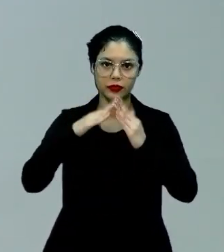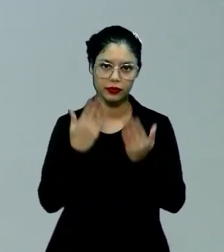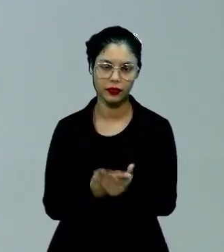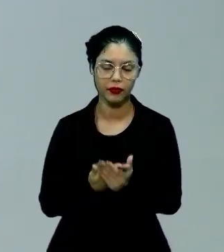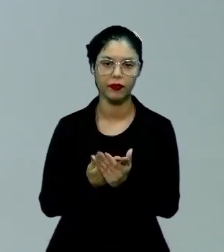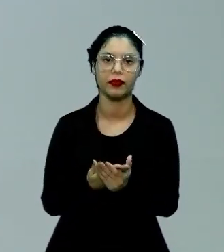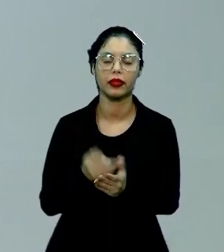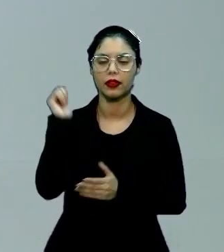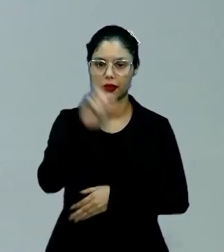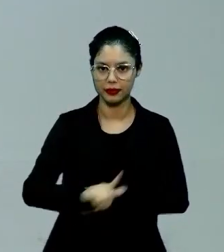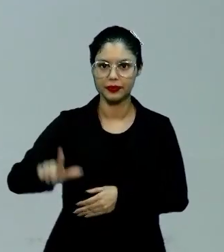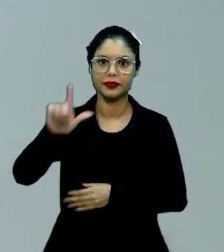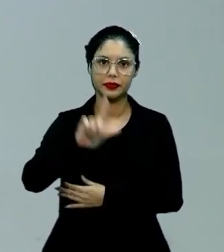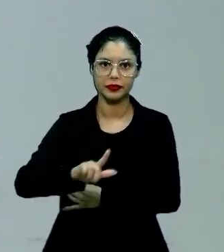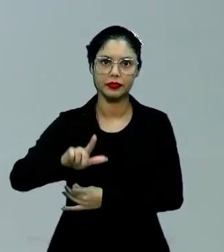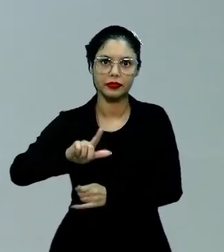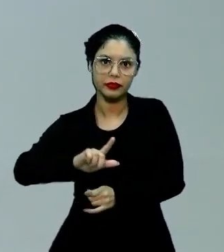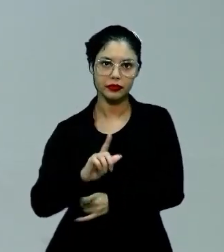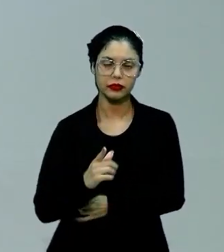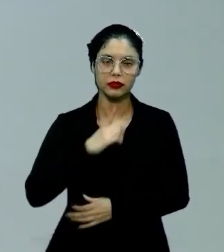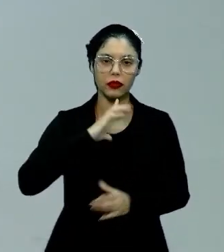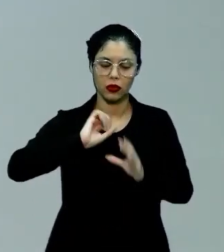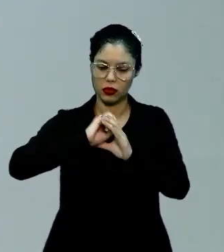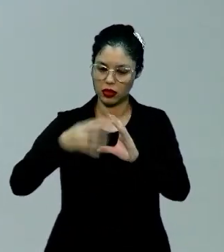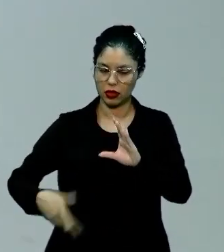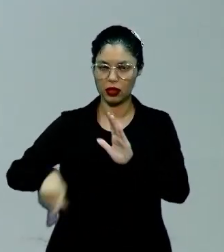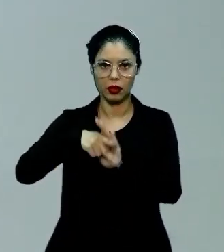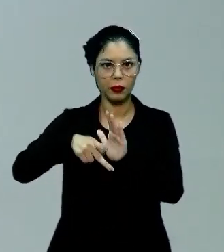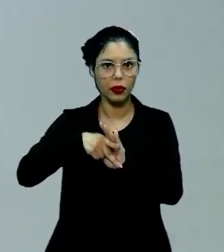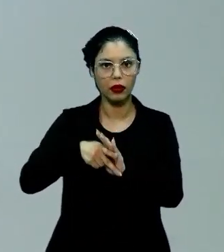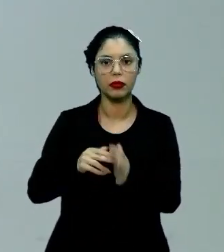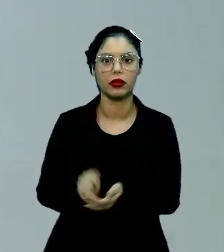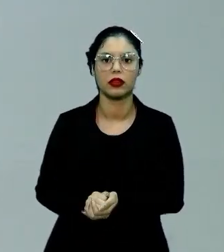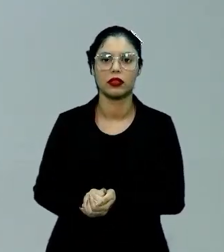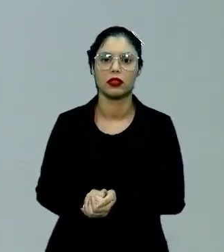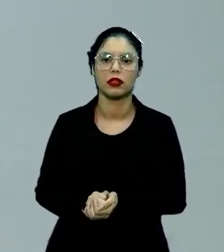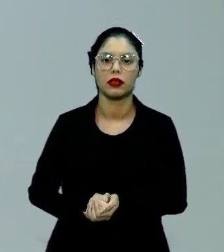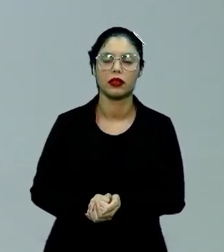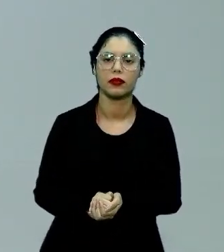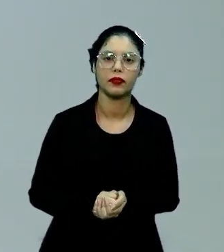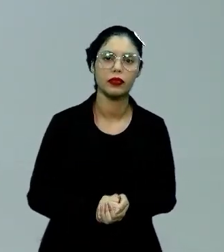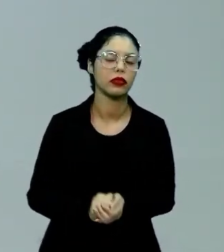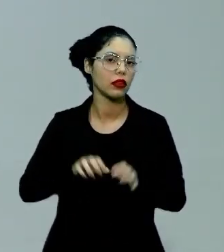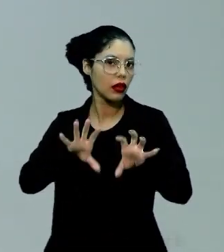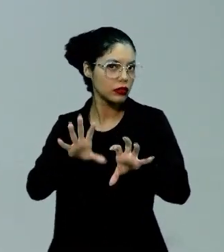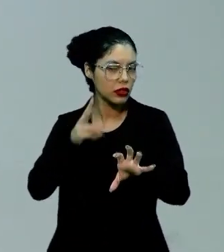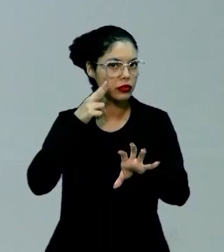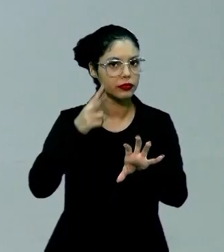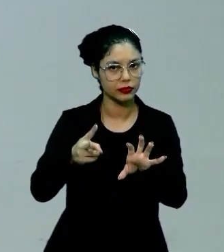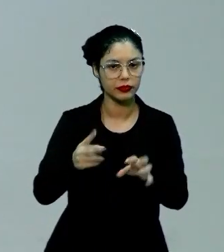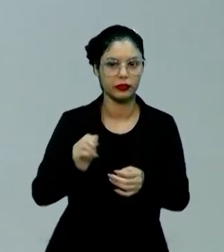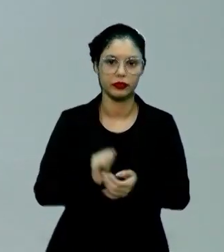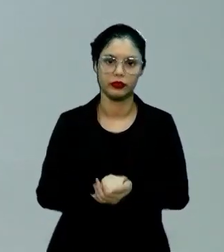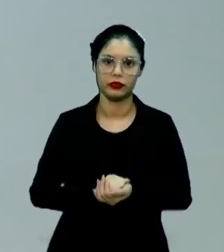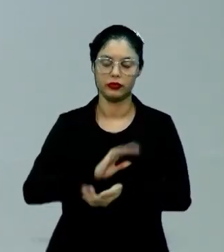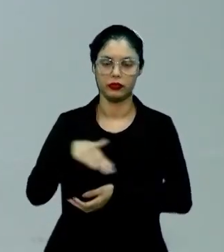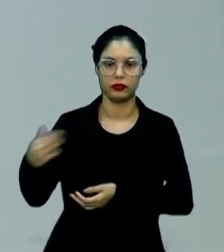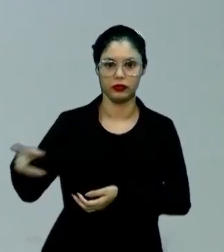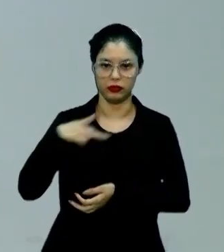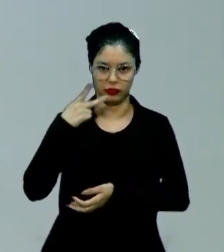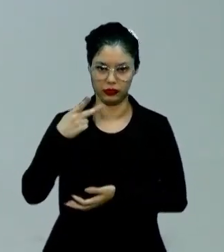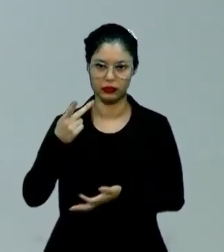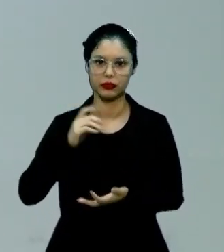literária que tem suas características próprias e específicas. Então, logo de cara, quando nós falamos